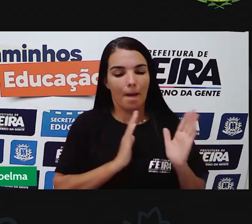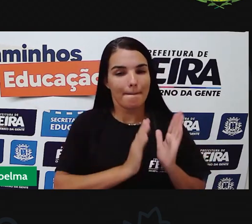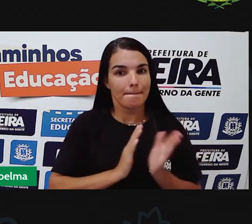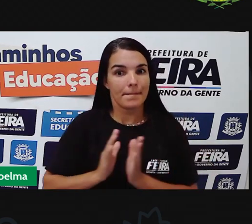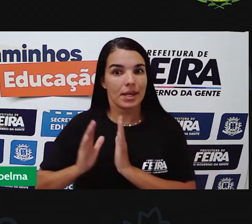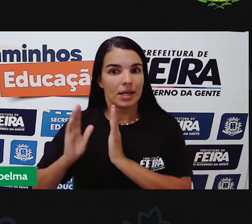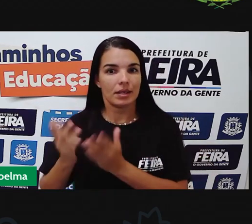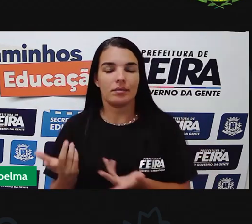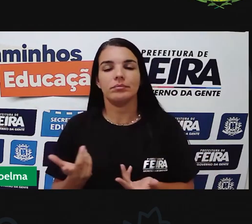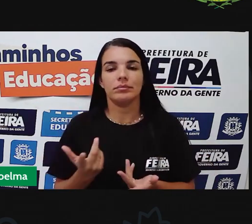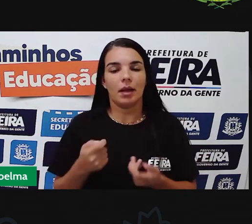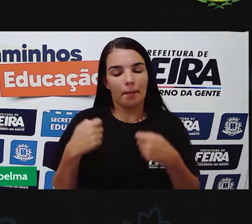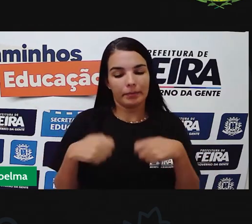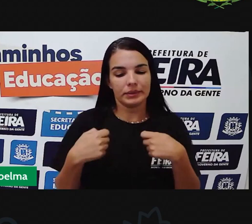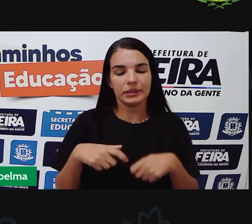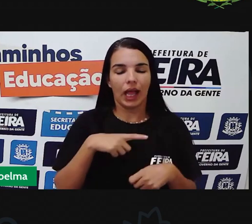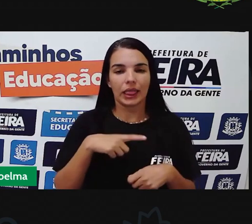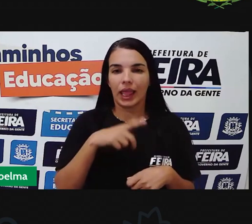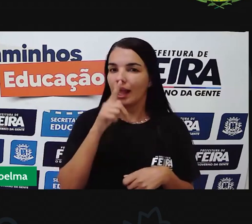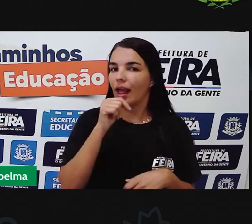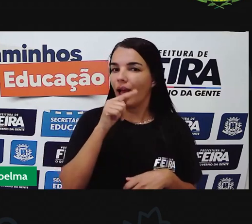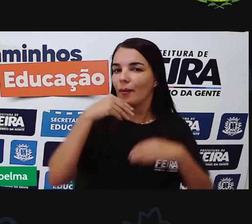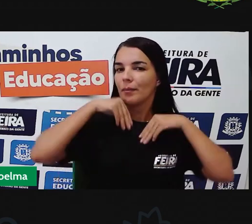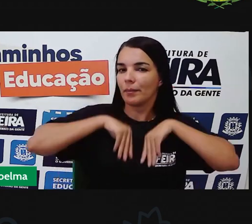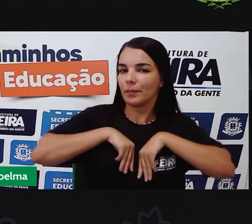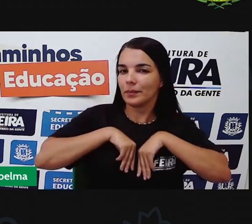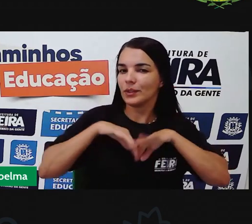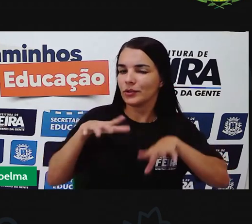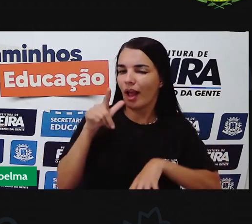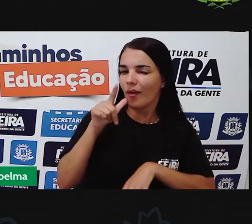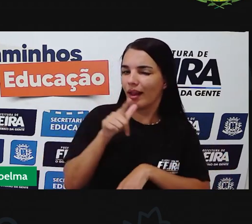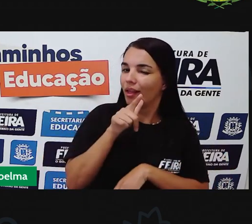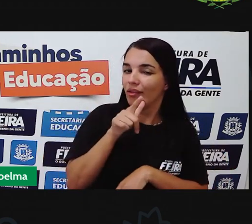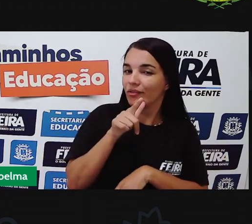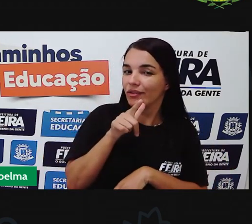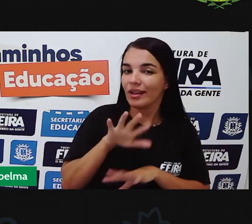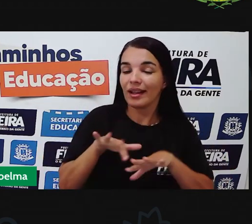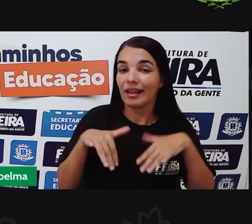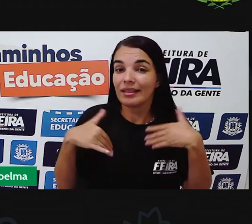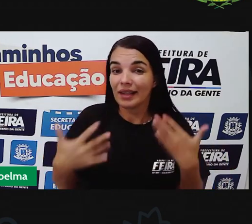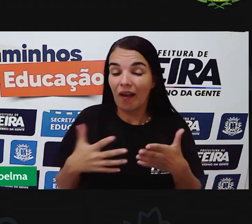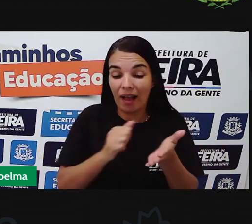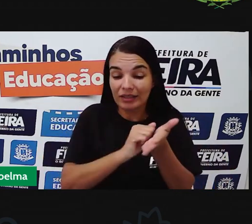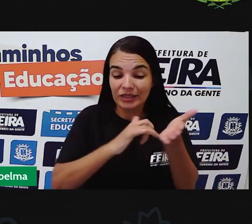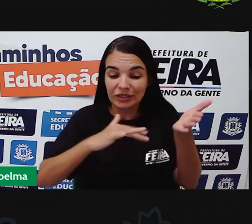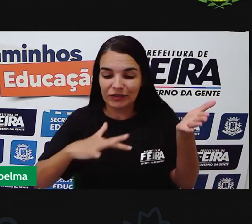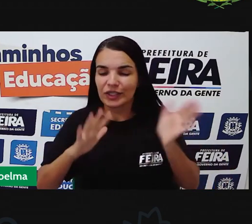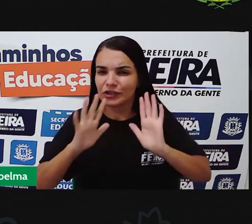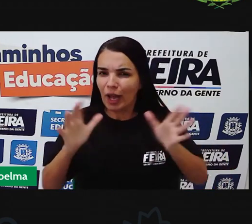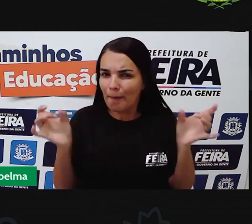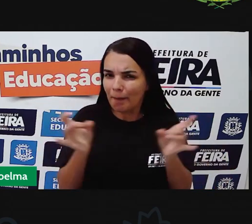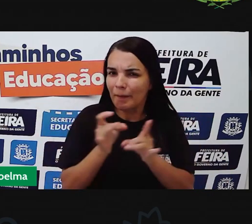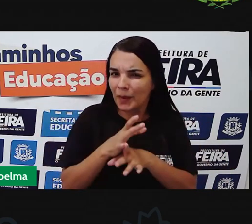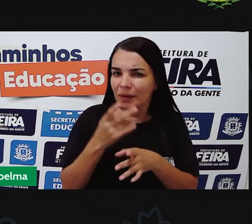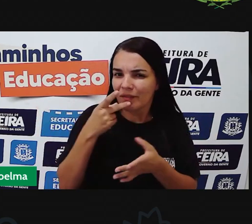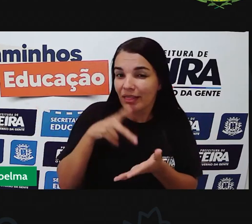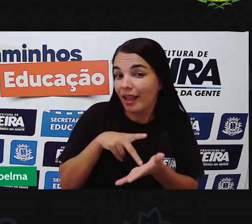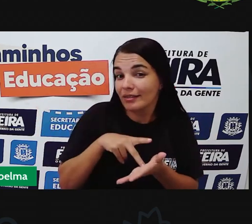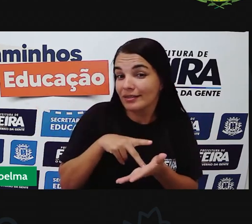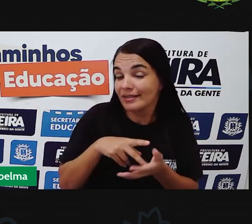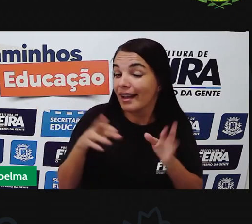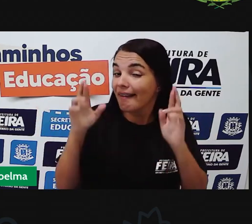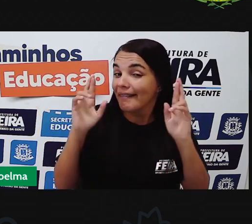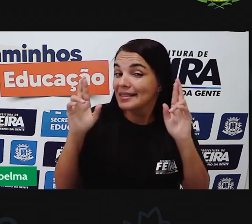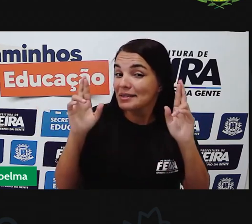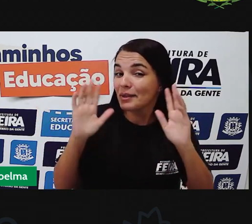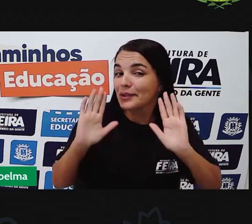este. Já fizeram aquele lanchinho? E as atividades tudo prontinhas mesmo? Pois é, espero que